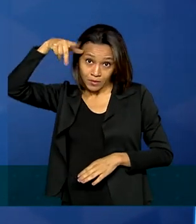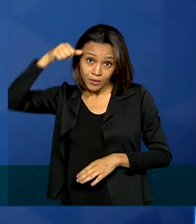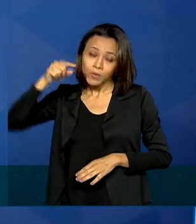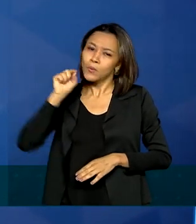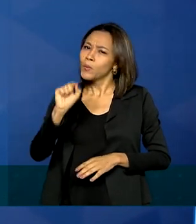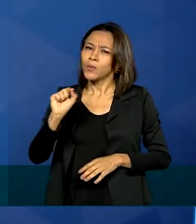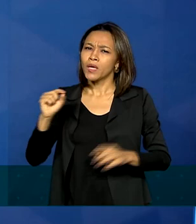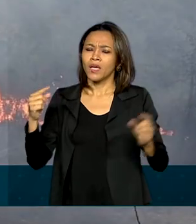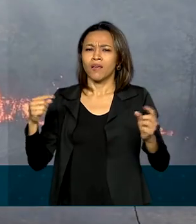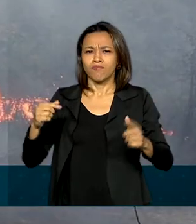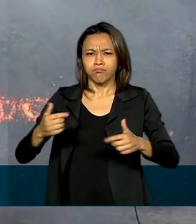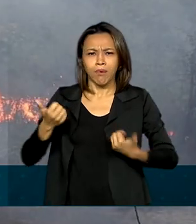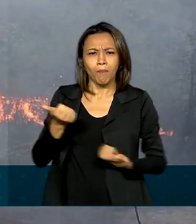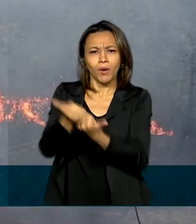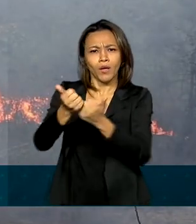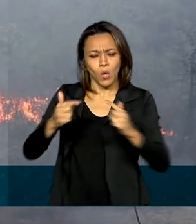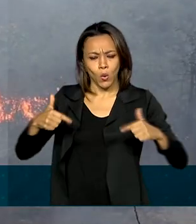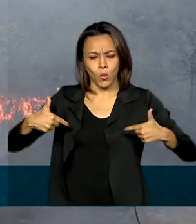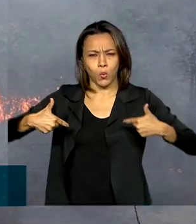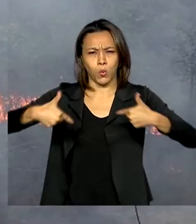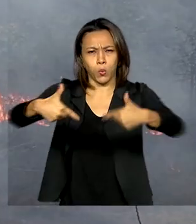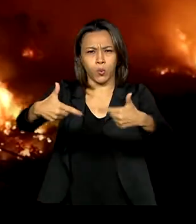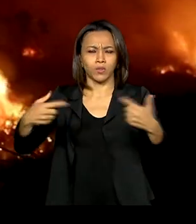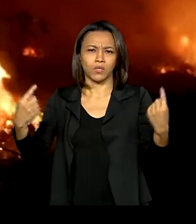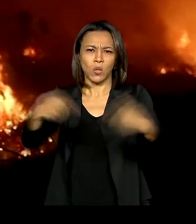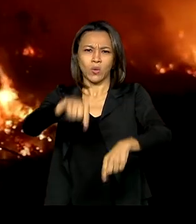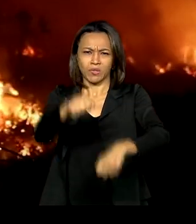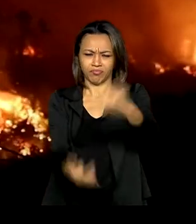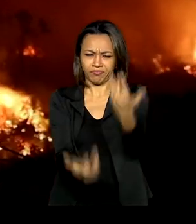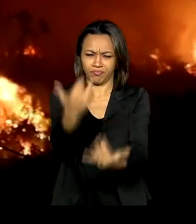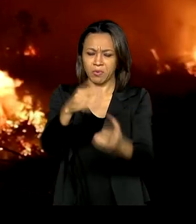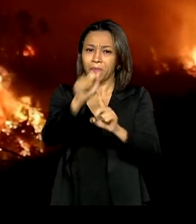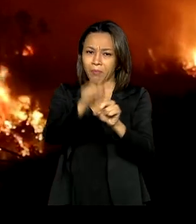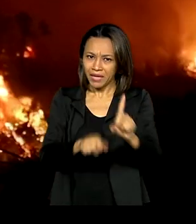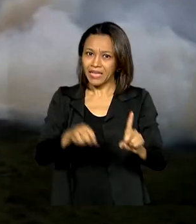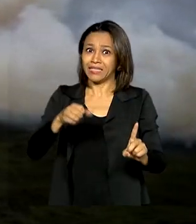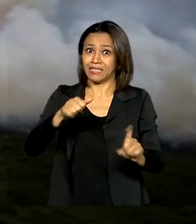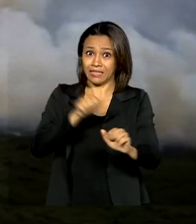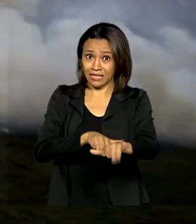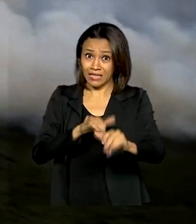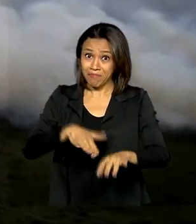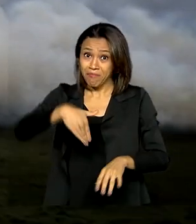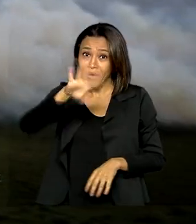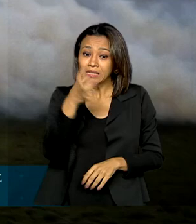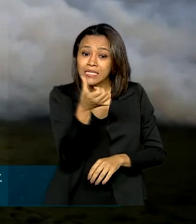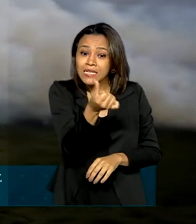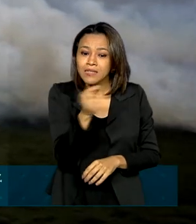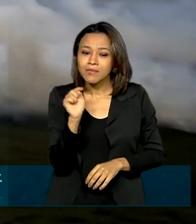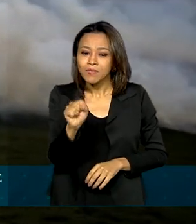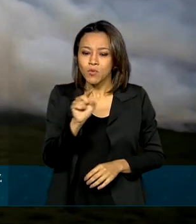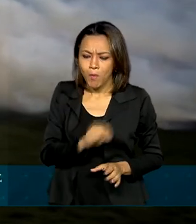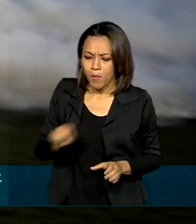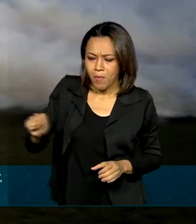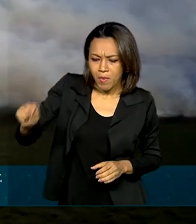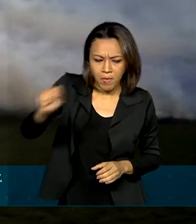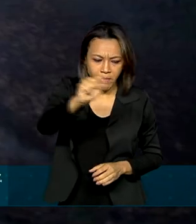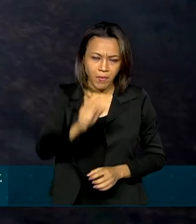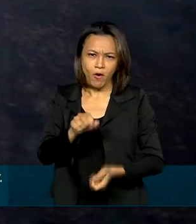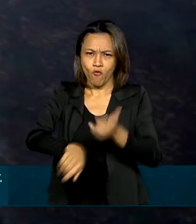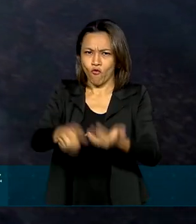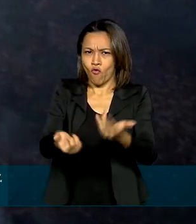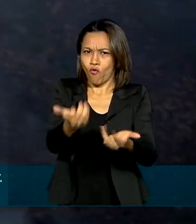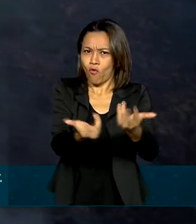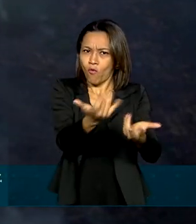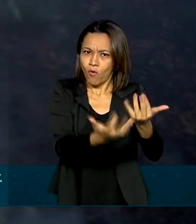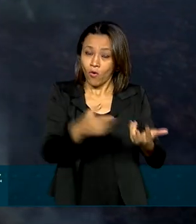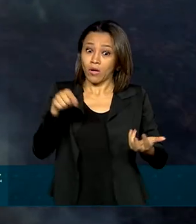queimadas no Pantanal. O mês de setembro já contabiliza mais de 6 mil focos de incêndios ativos na região e esse é o